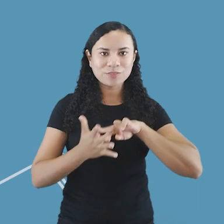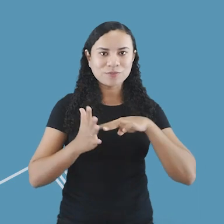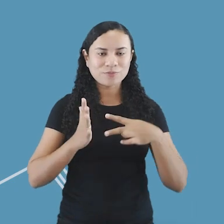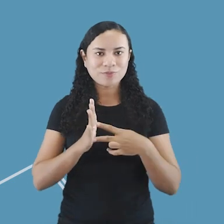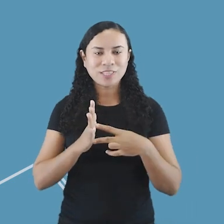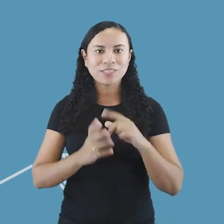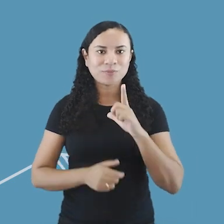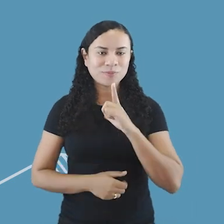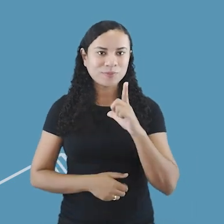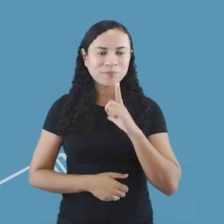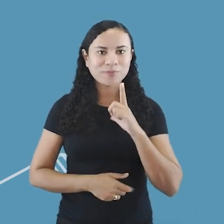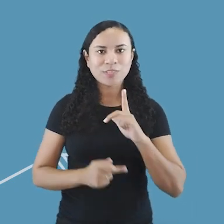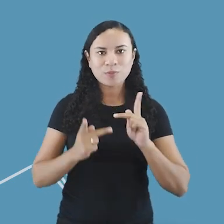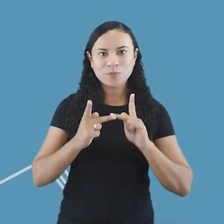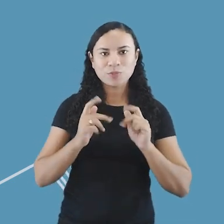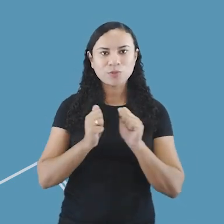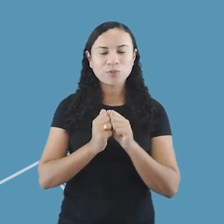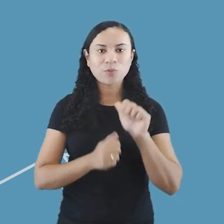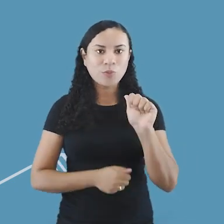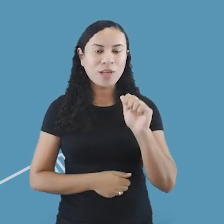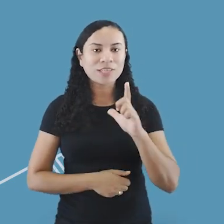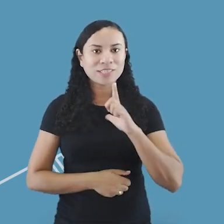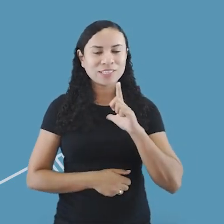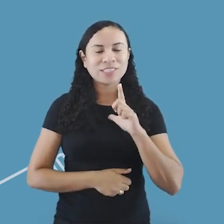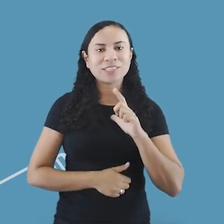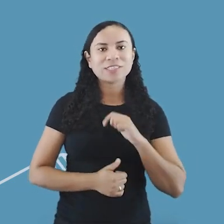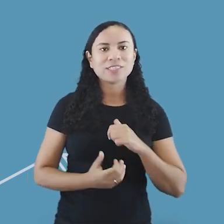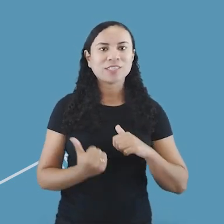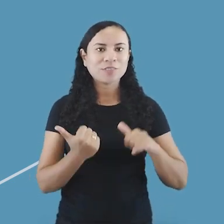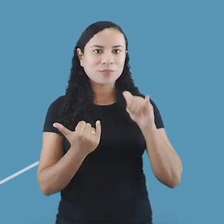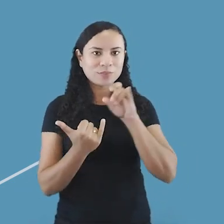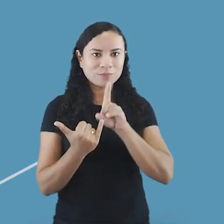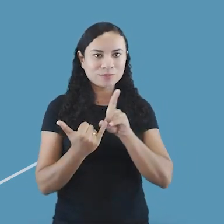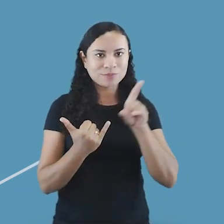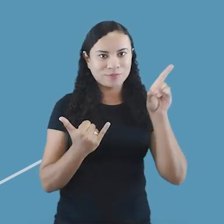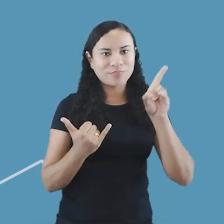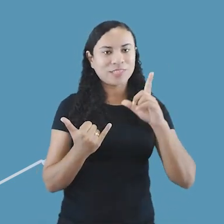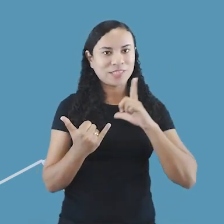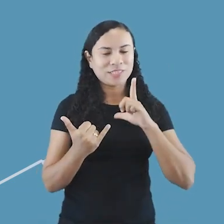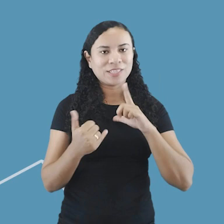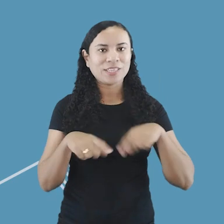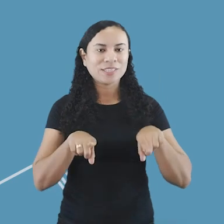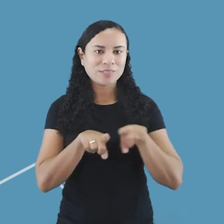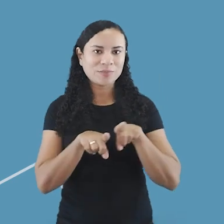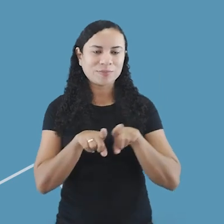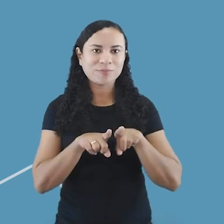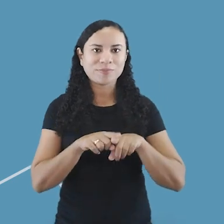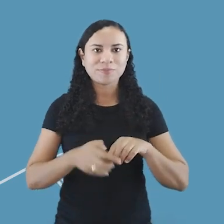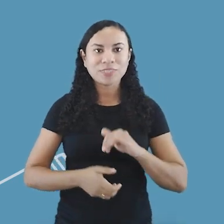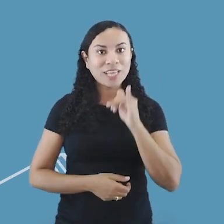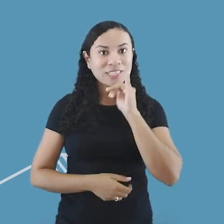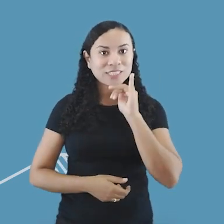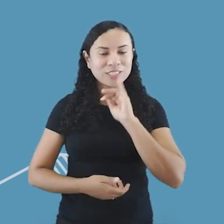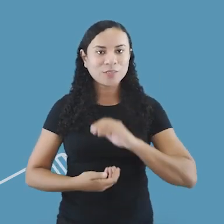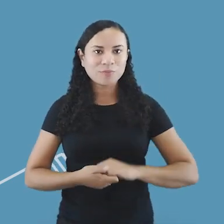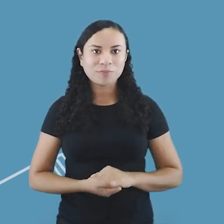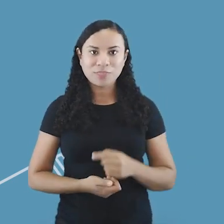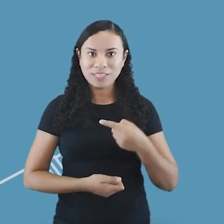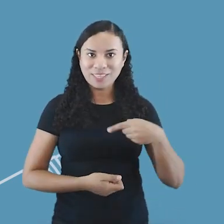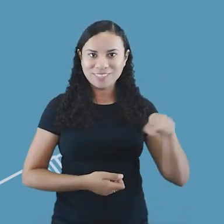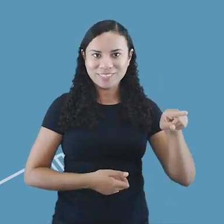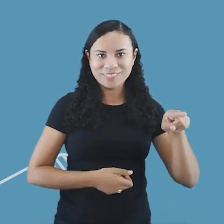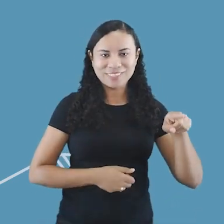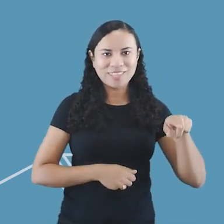a preposição A e que tem um objeto indireto determinado com um artigo. Por exemplo, ir à praça.